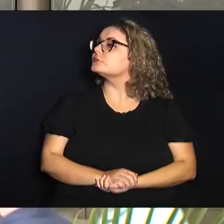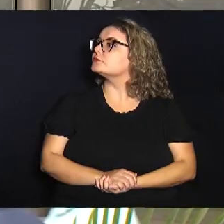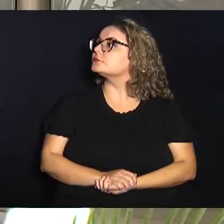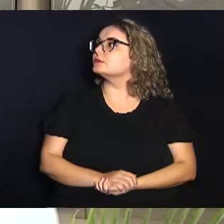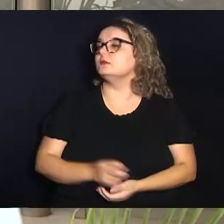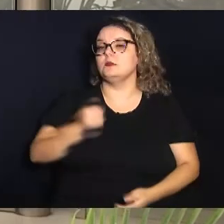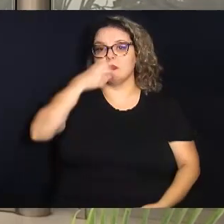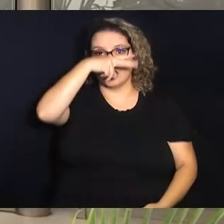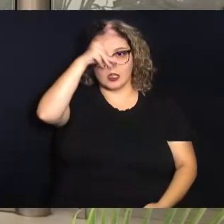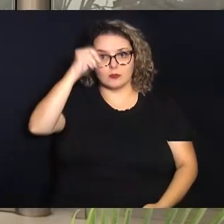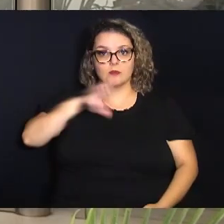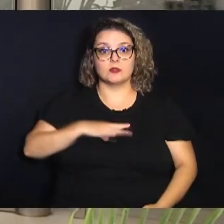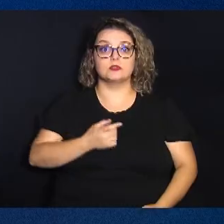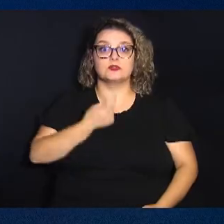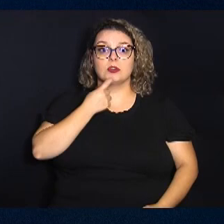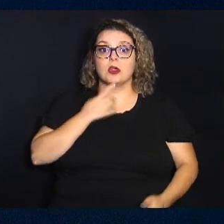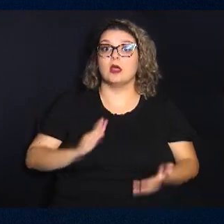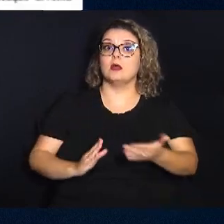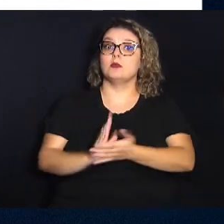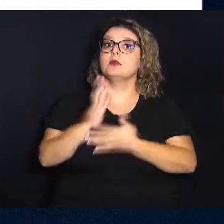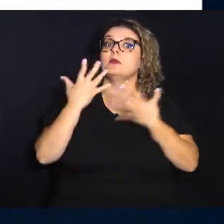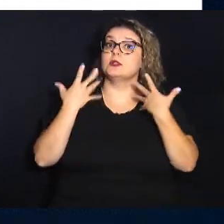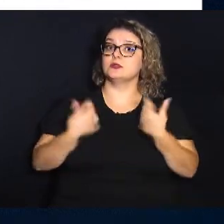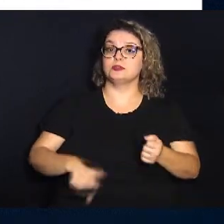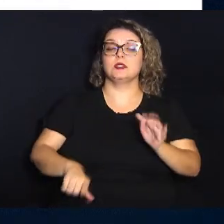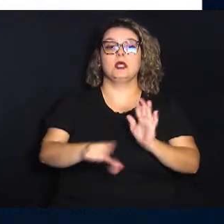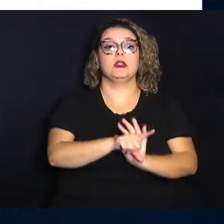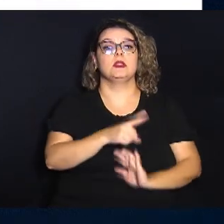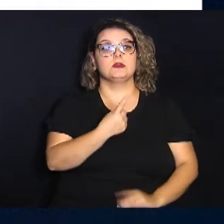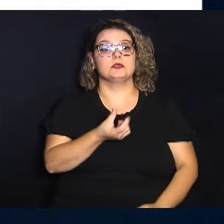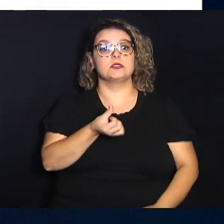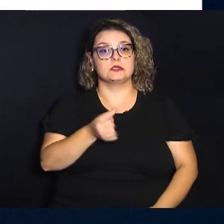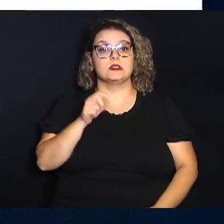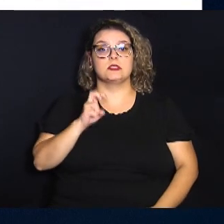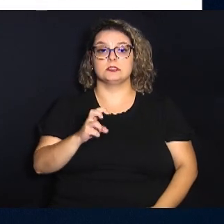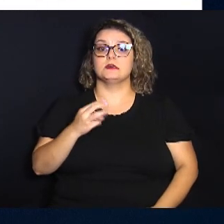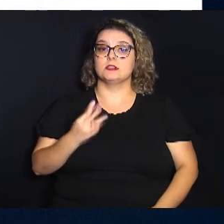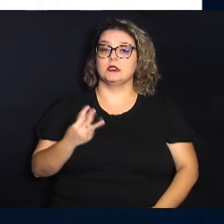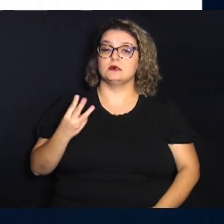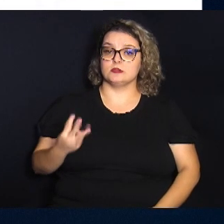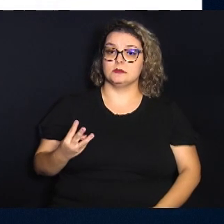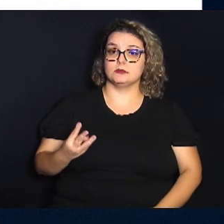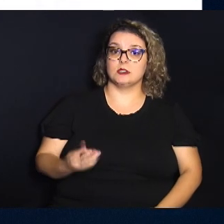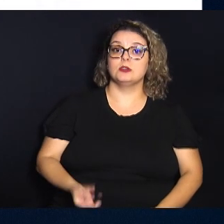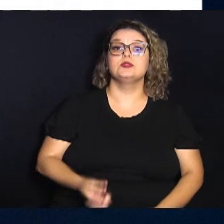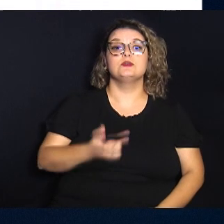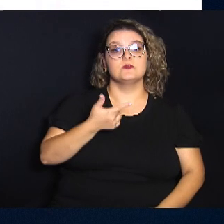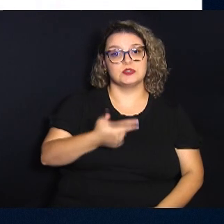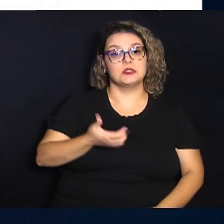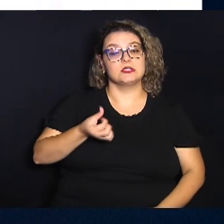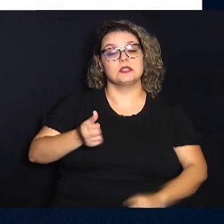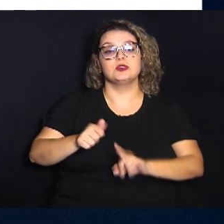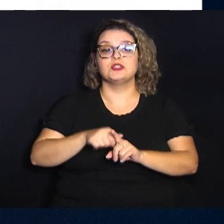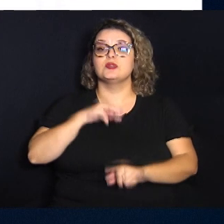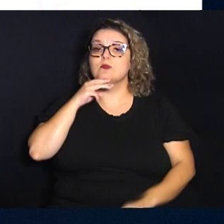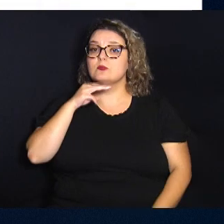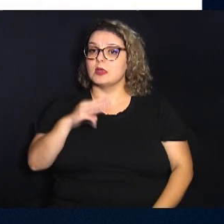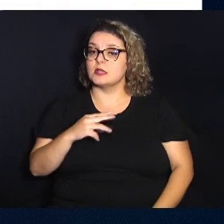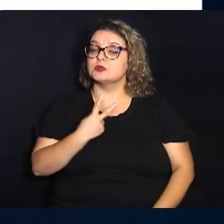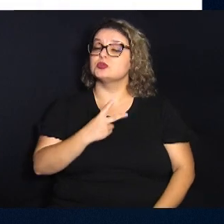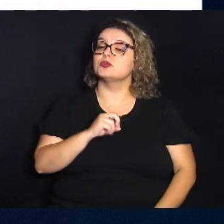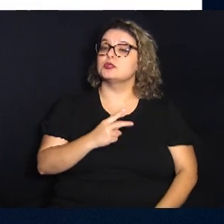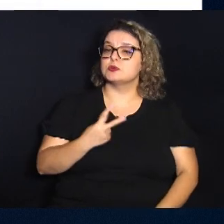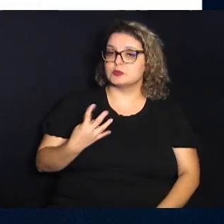A Prefeitura de Campinas aprovou e sancionou a lei número 16.533 de